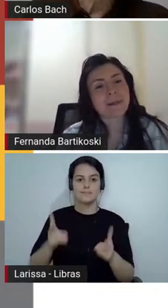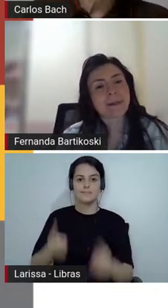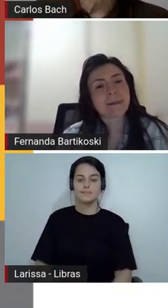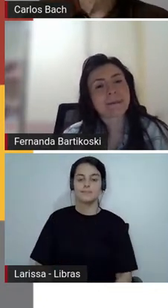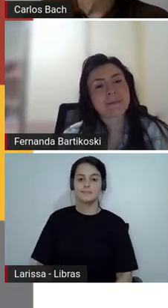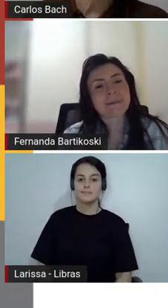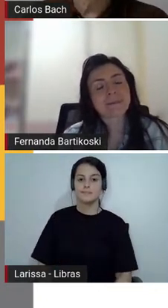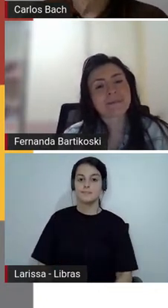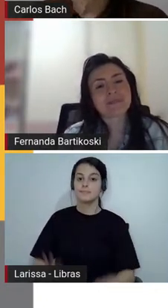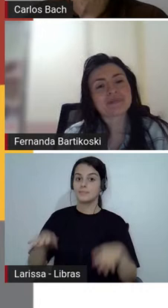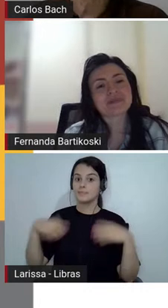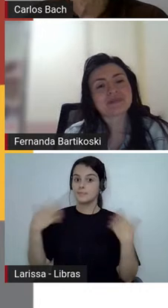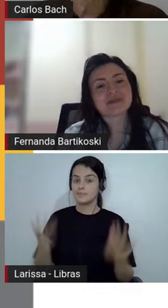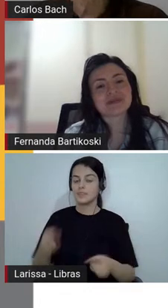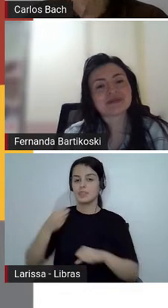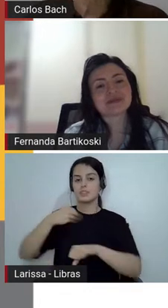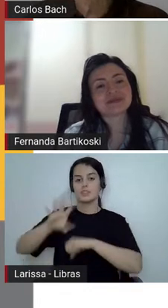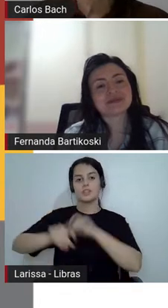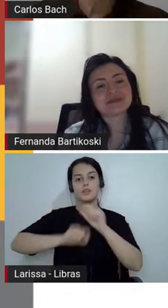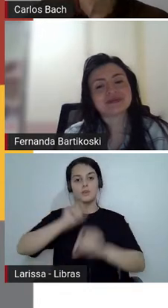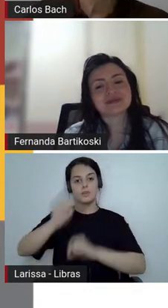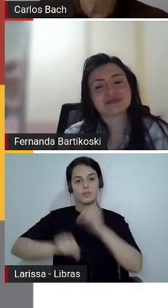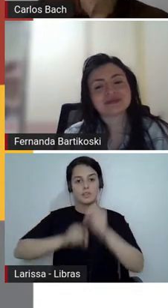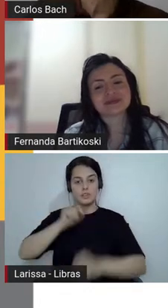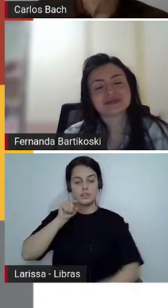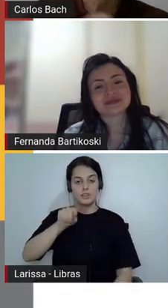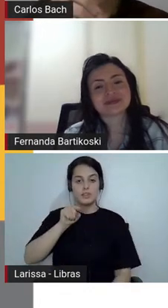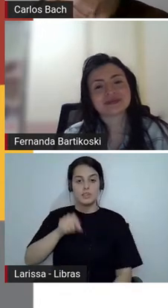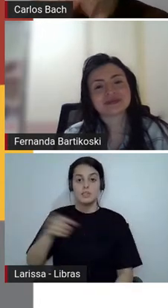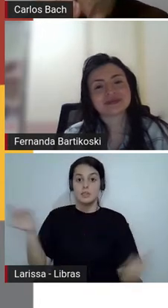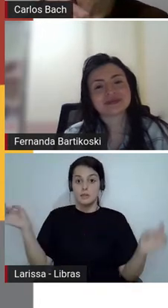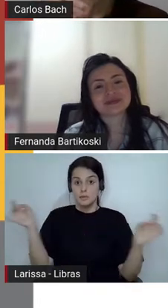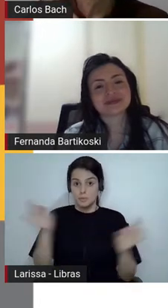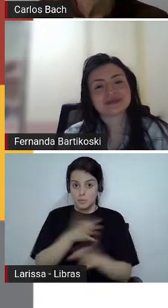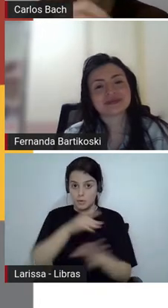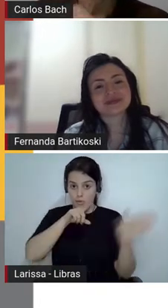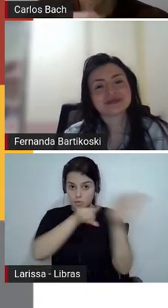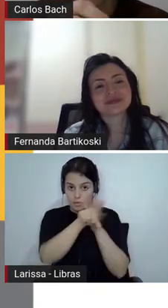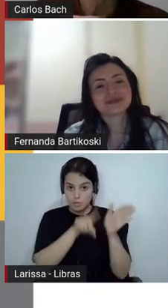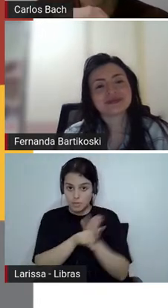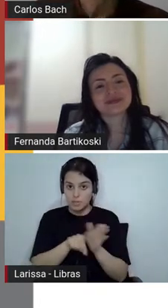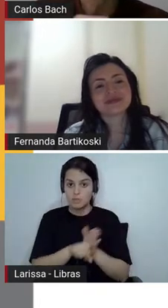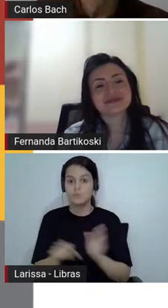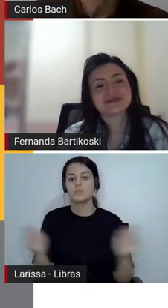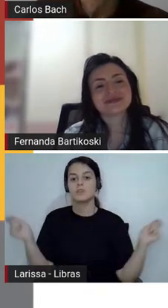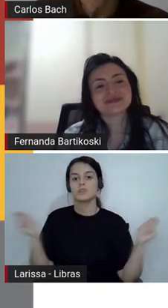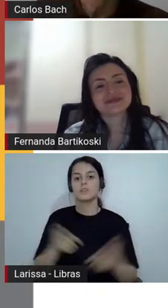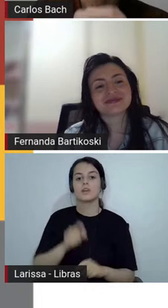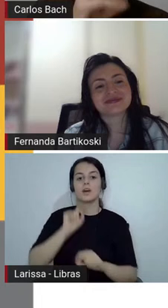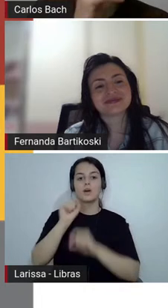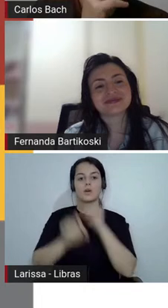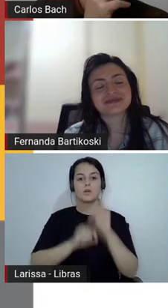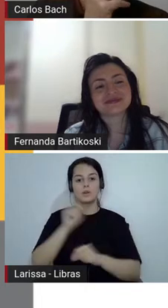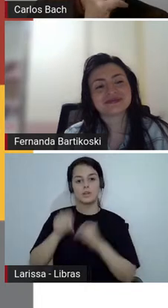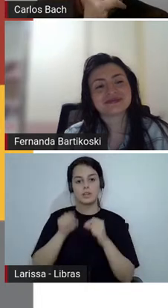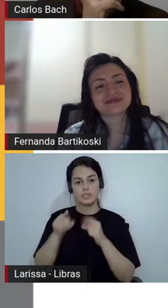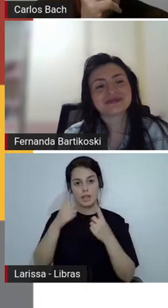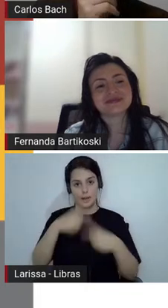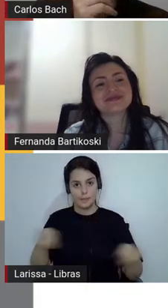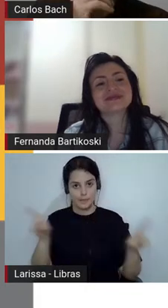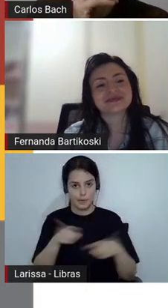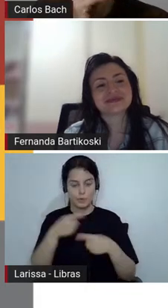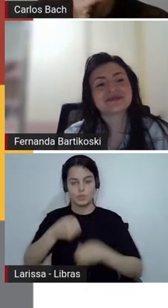como sugestão que após essas questões apresentem a letra e aqui eu vou deixar a Fernanda também falar um pouquinho da letra e da música ali né